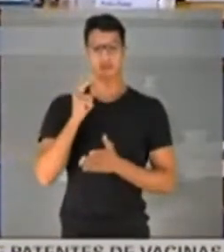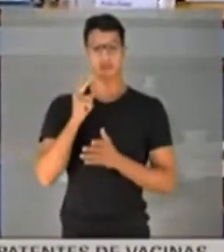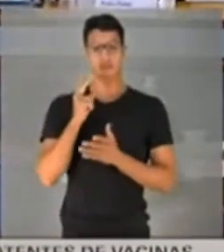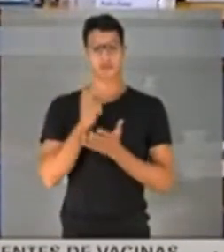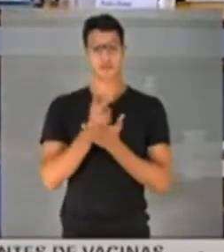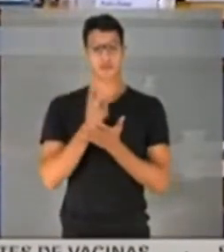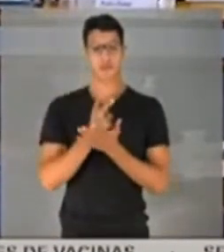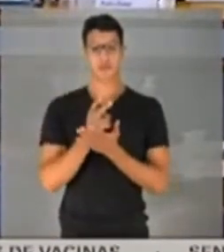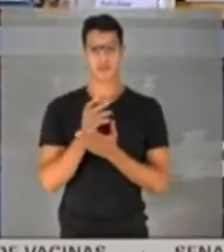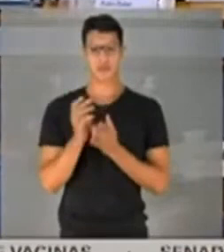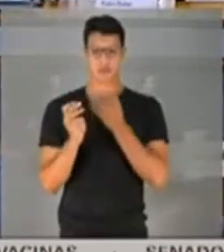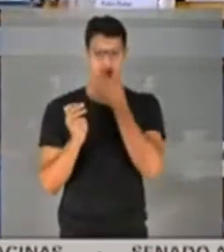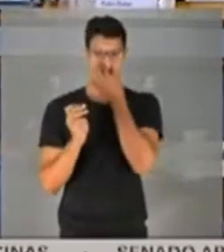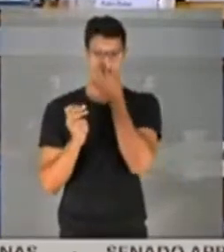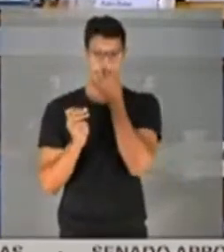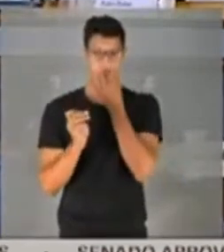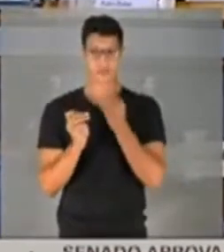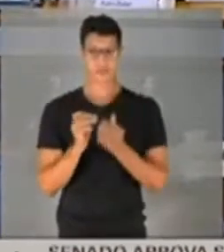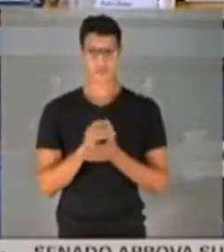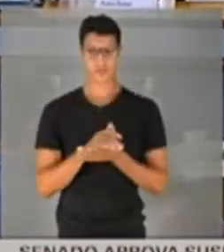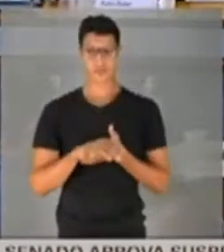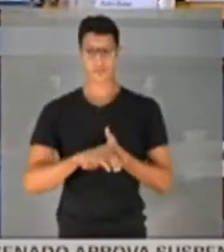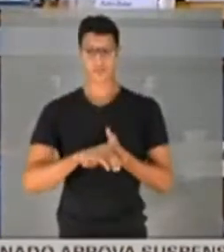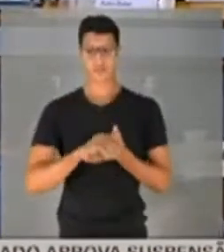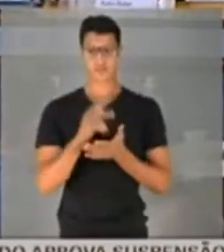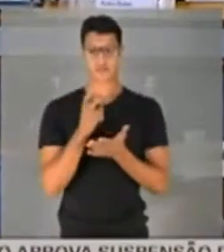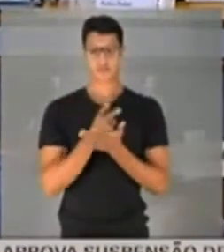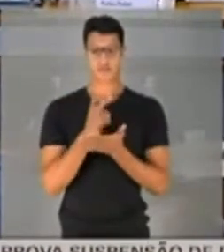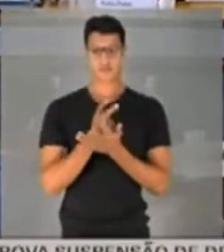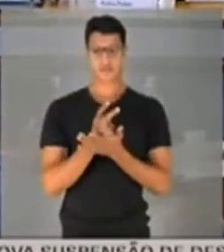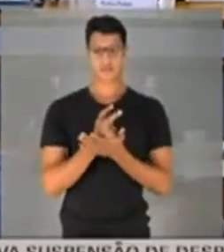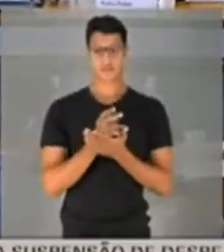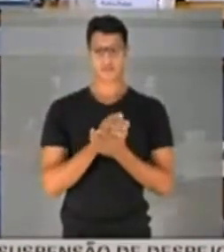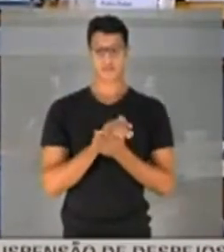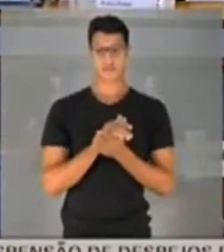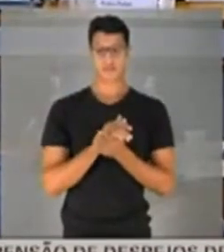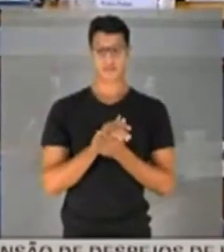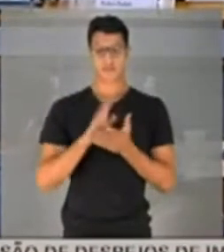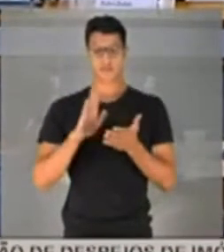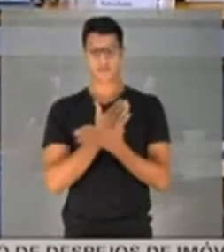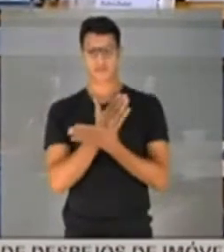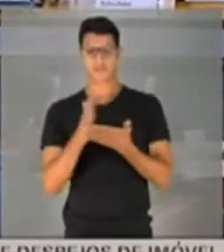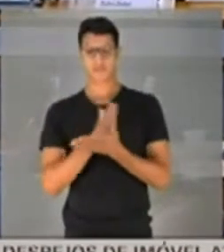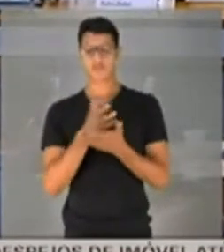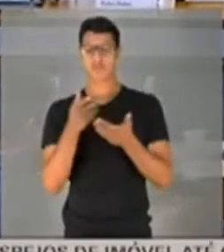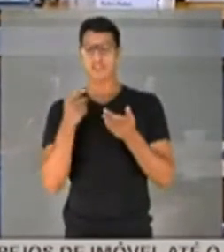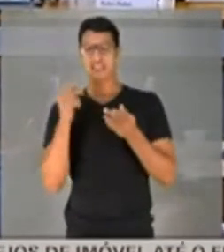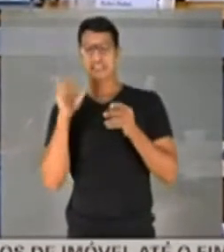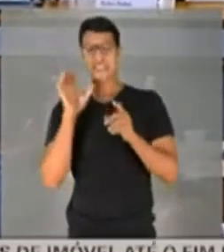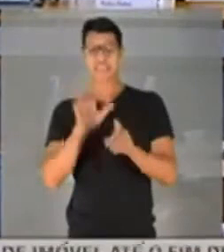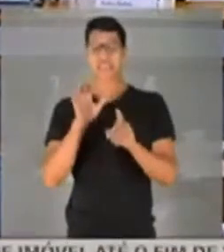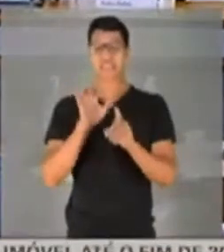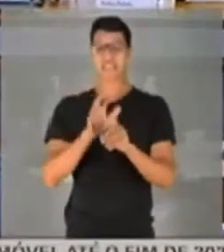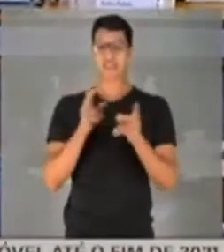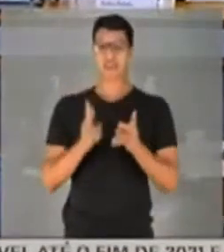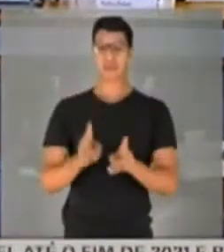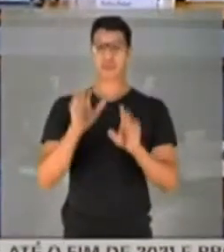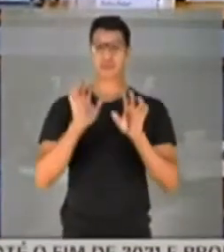alguns insistirem